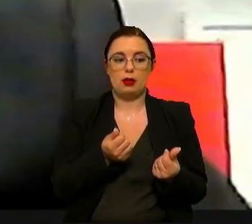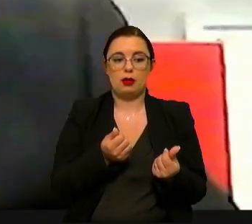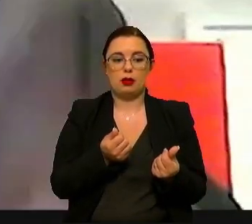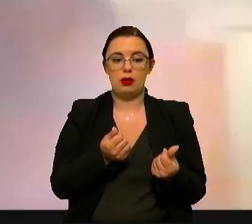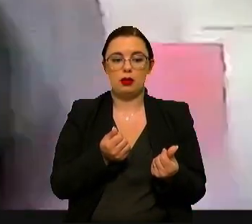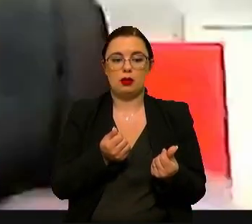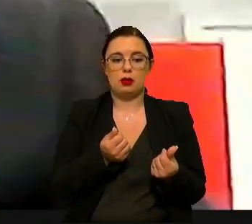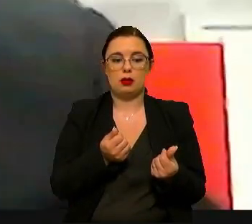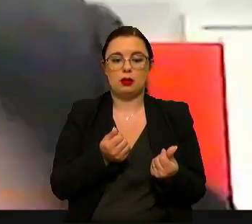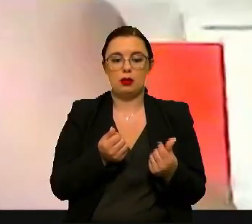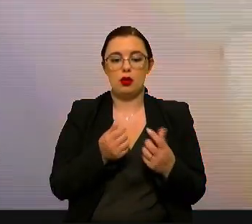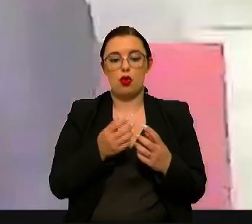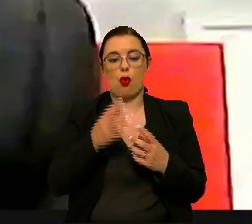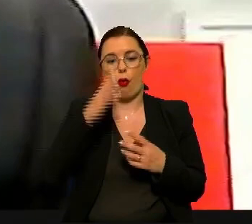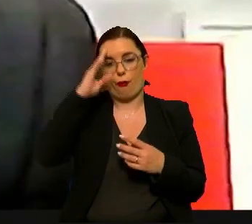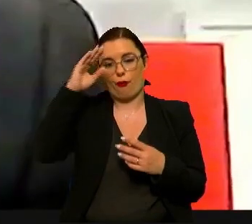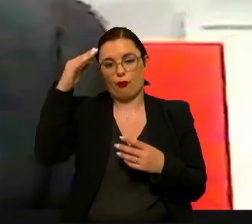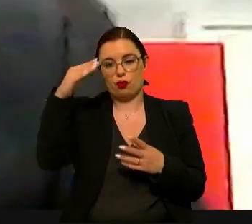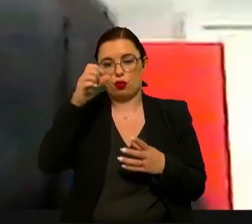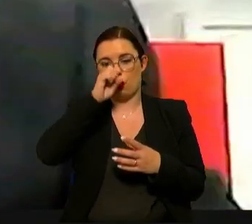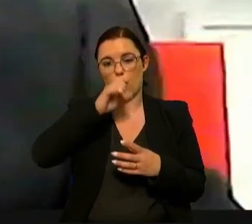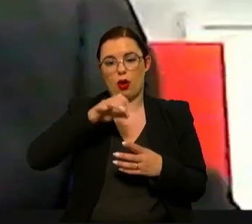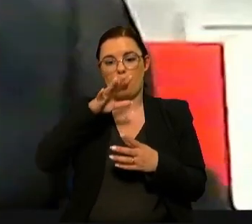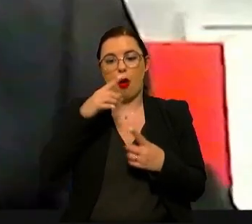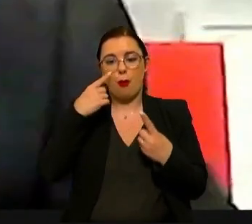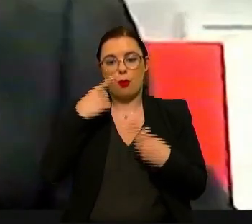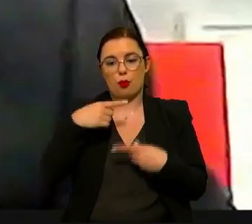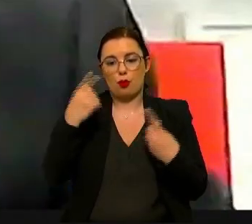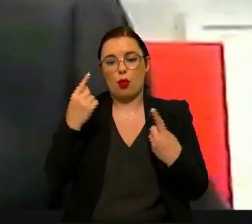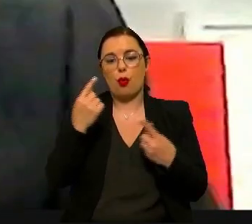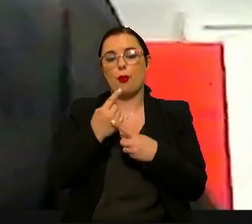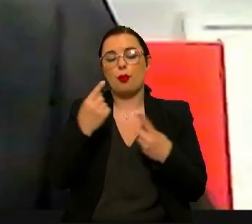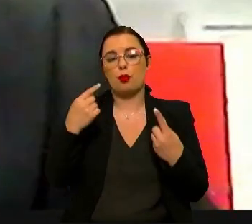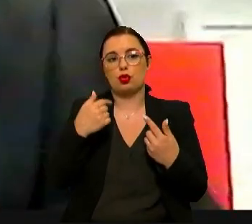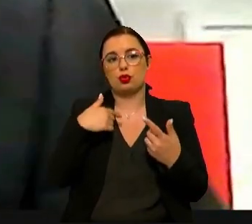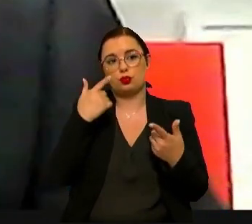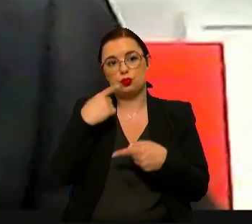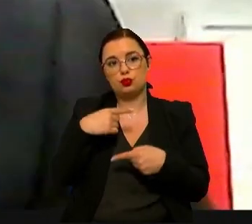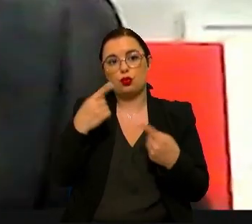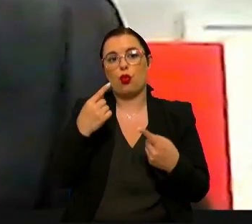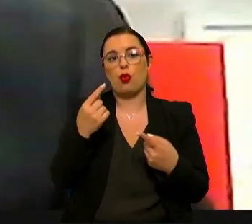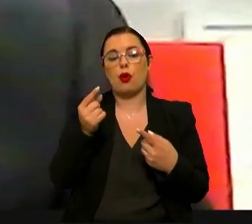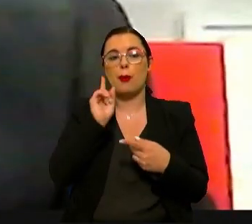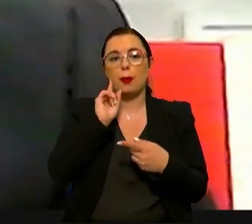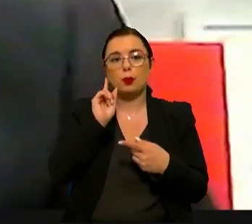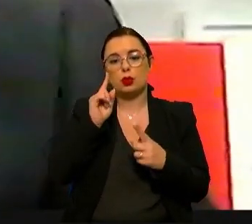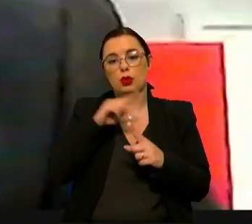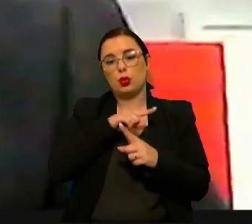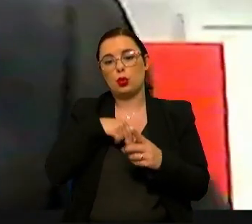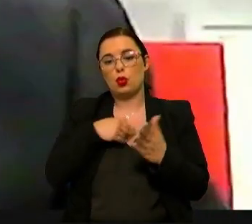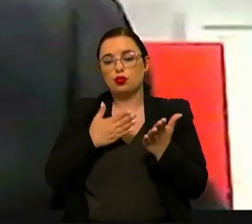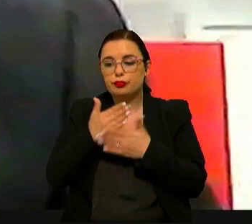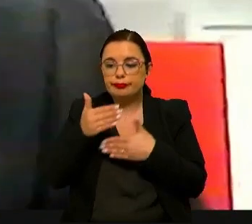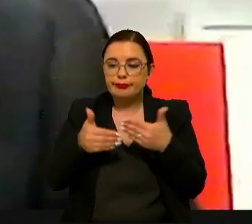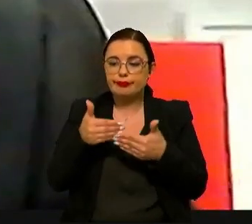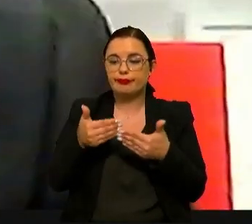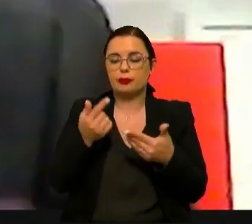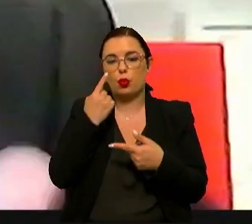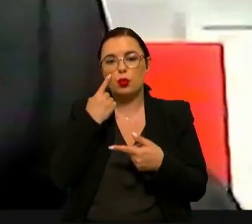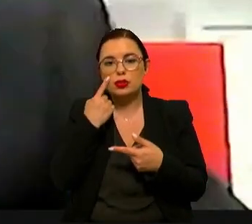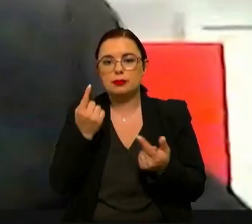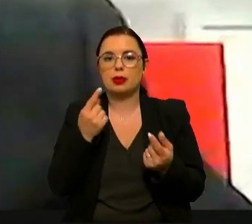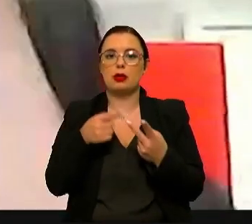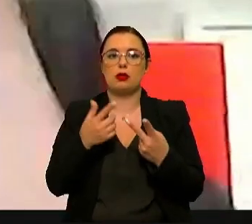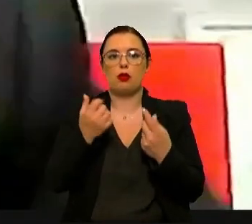eventualmente até no futuro campo de demonstração porque ter demonstradores é muito importante para continuar a atrair conhecimento